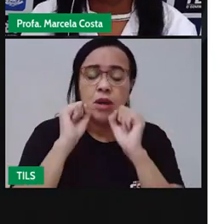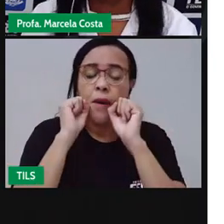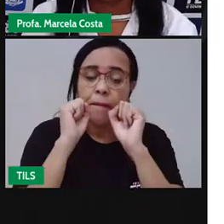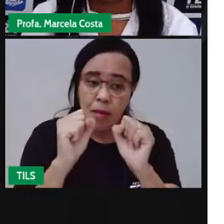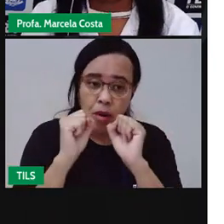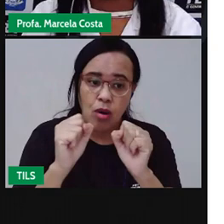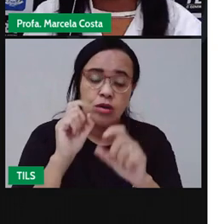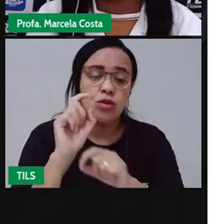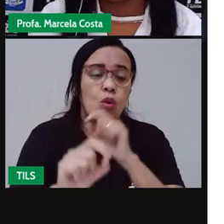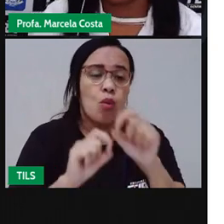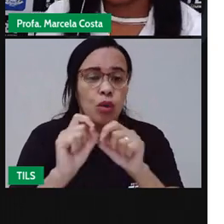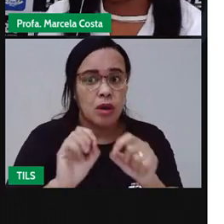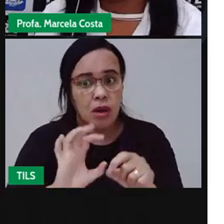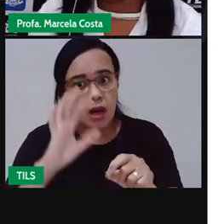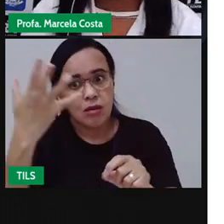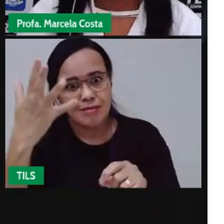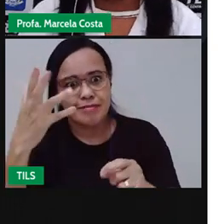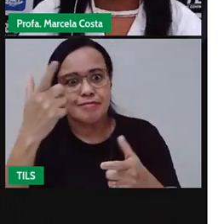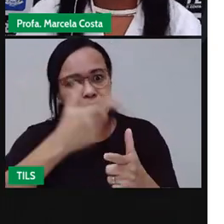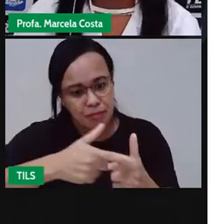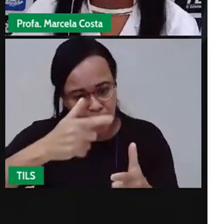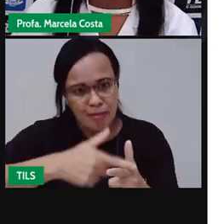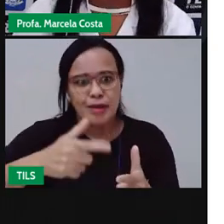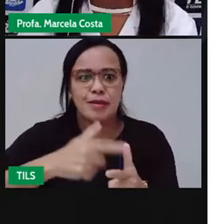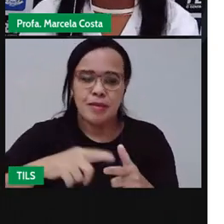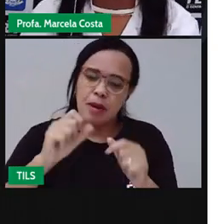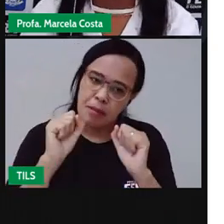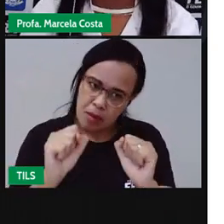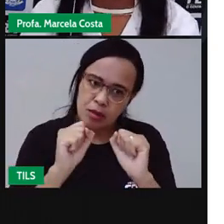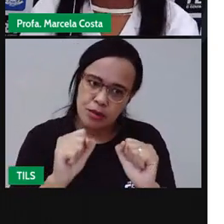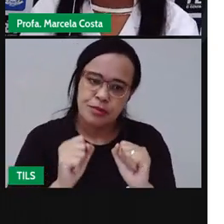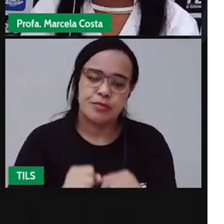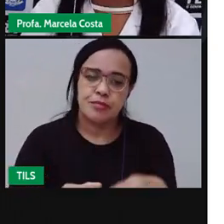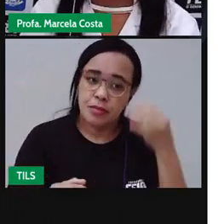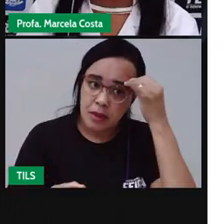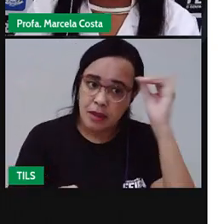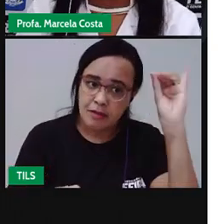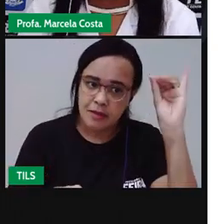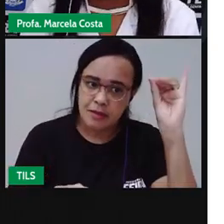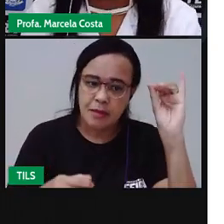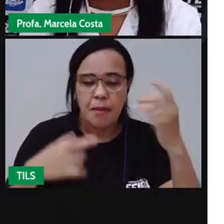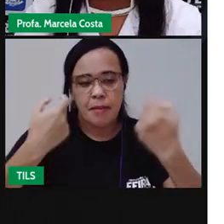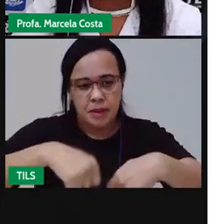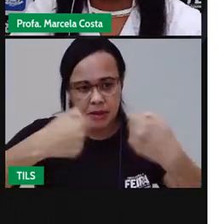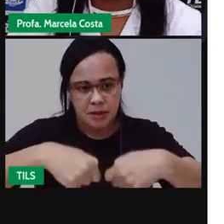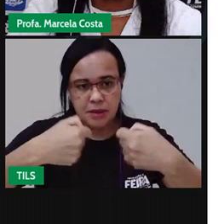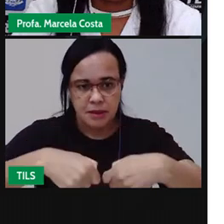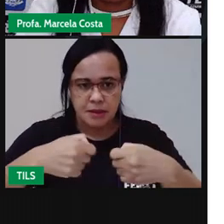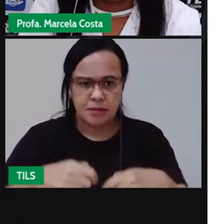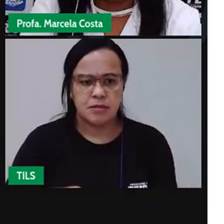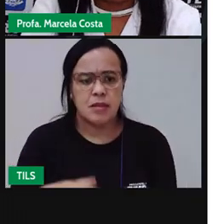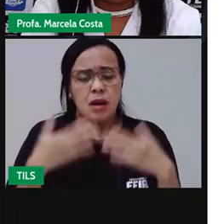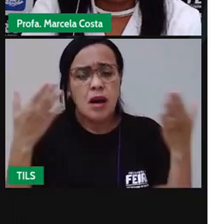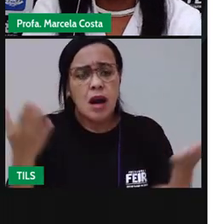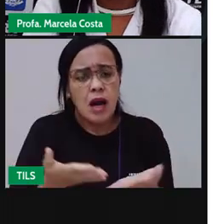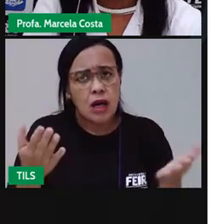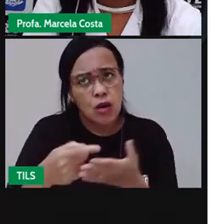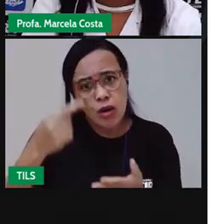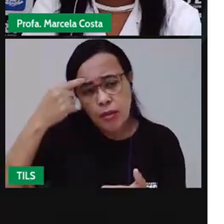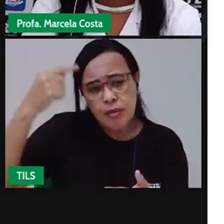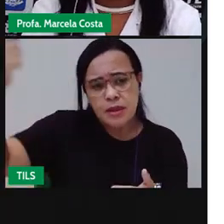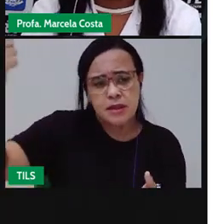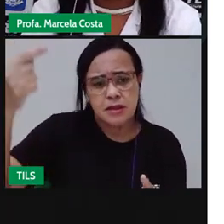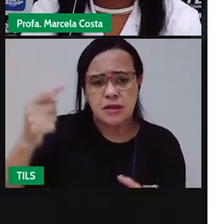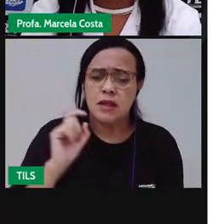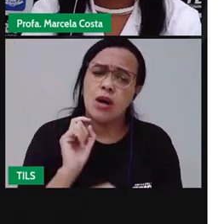Agora vamos refletir aí, pensar sobre essas situações que eu apresentei, que apresentam perigos